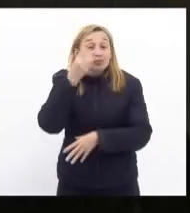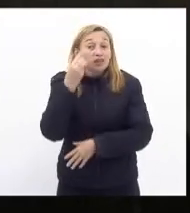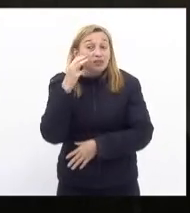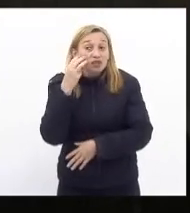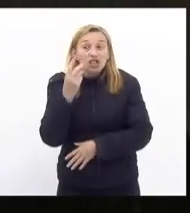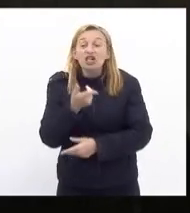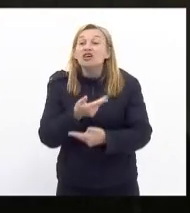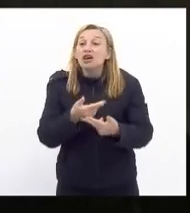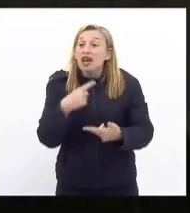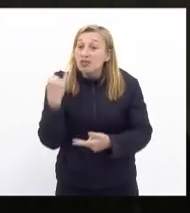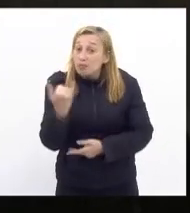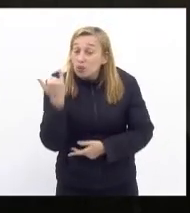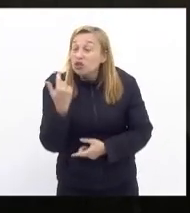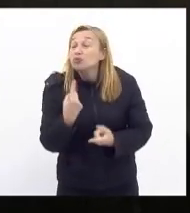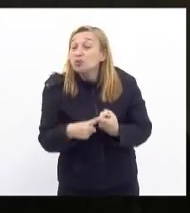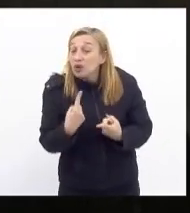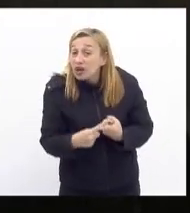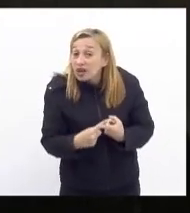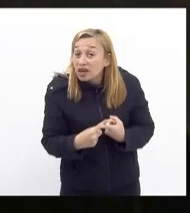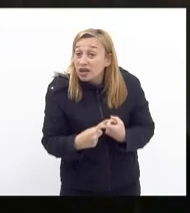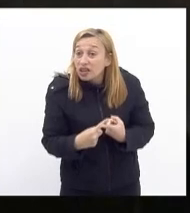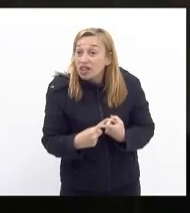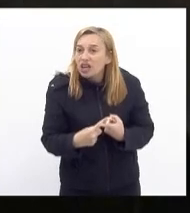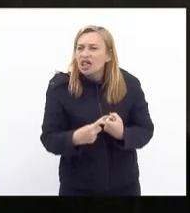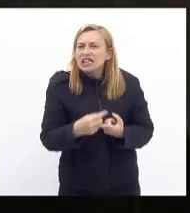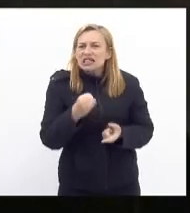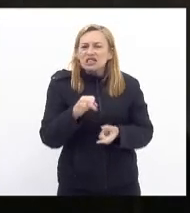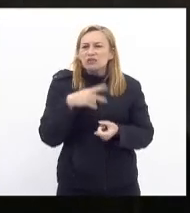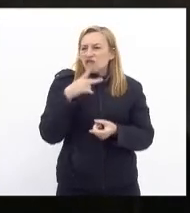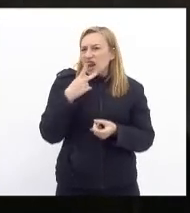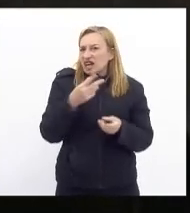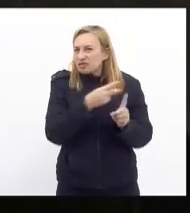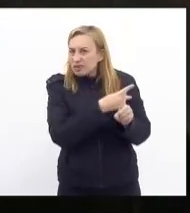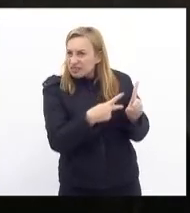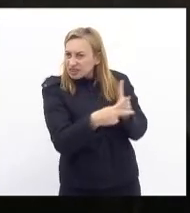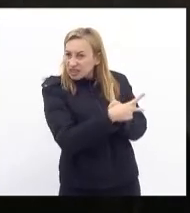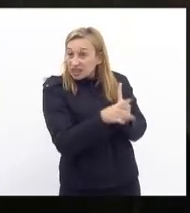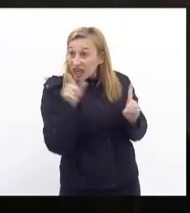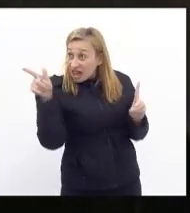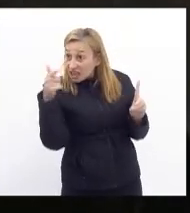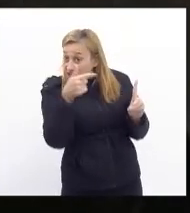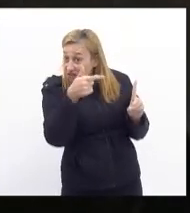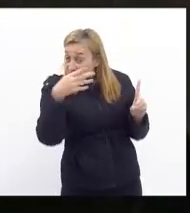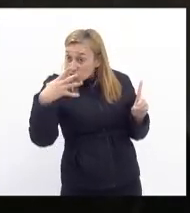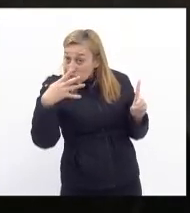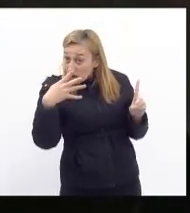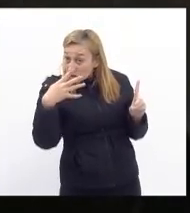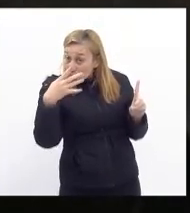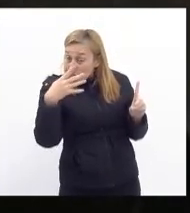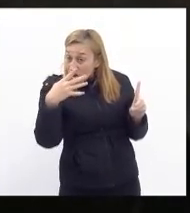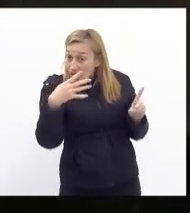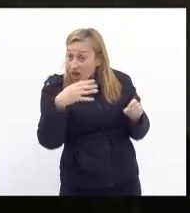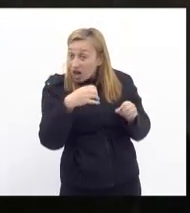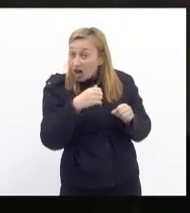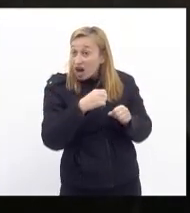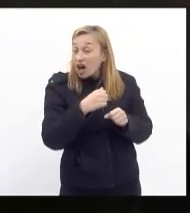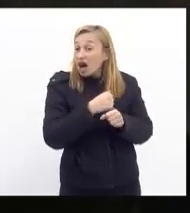muito importante porque porque se a gente for falar de previdência ele tem 24 anos de bombeiro